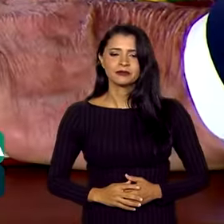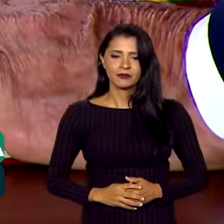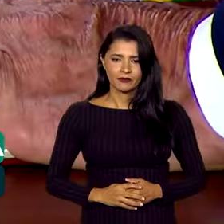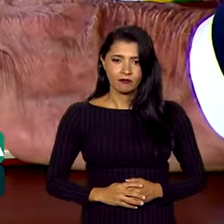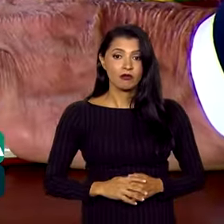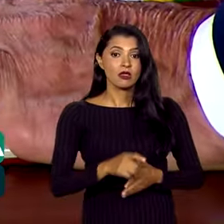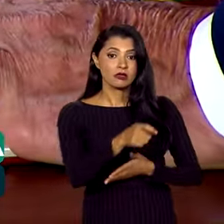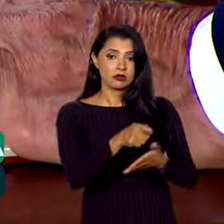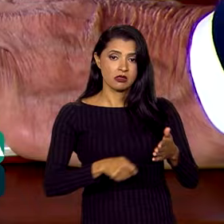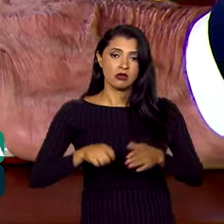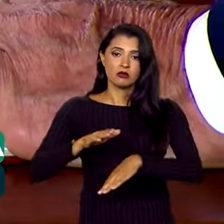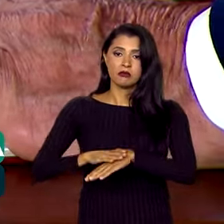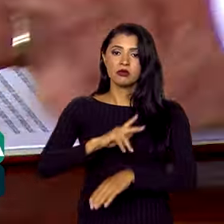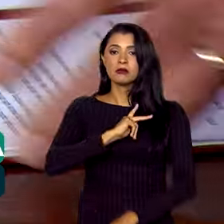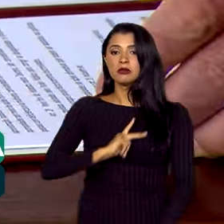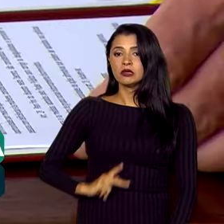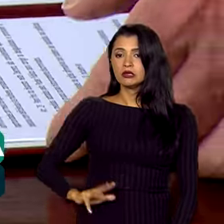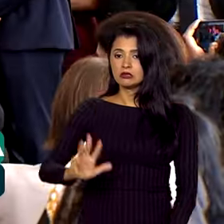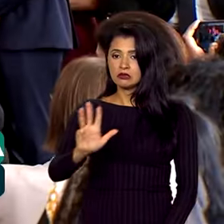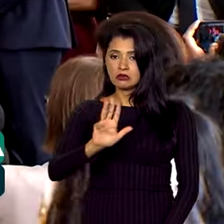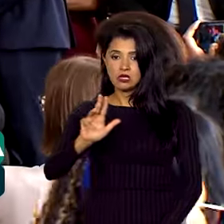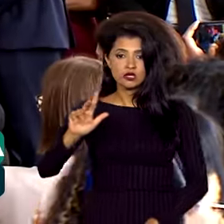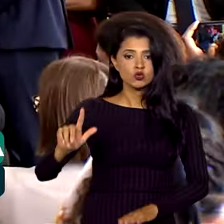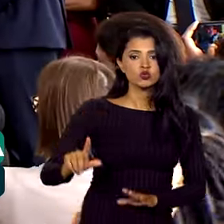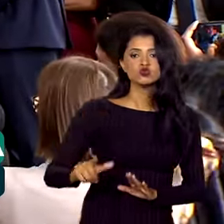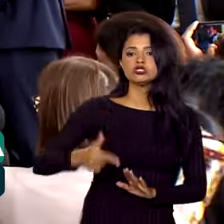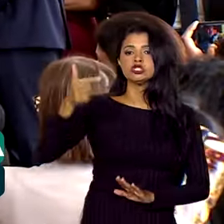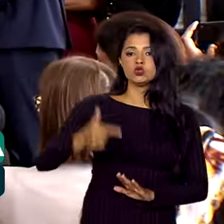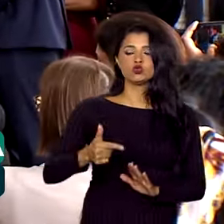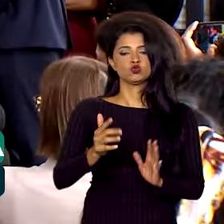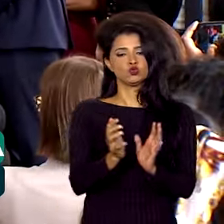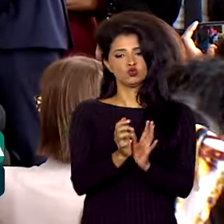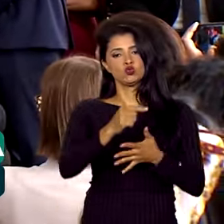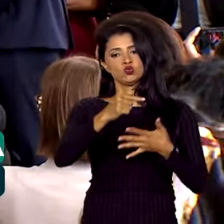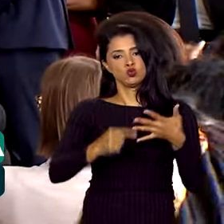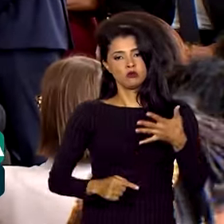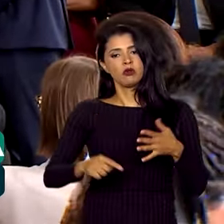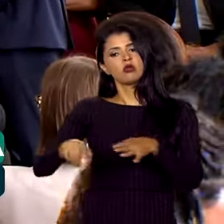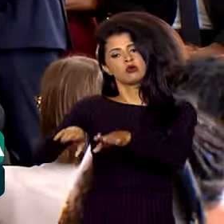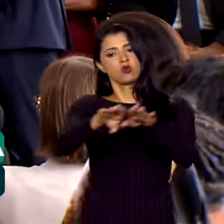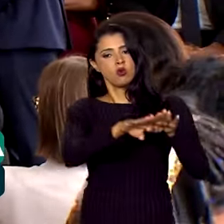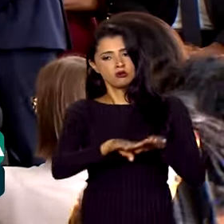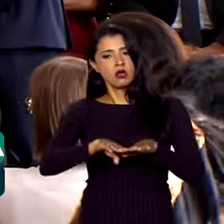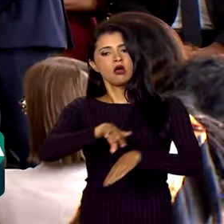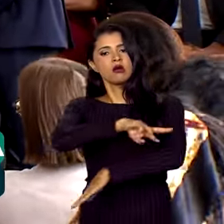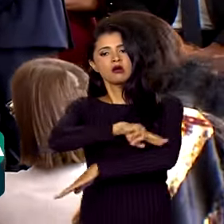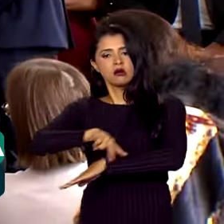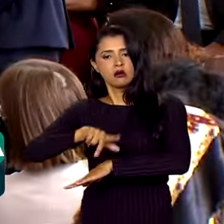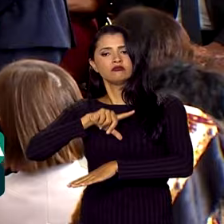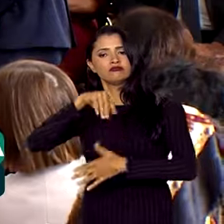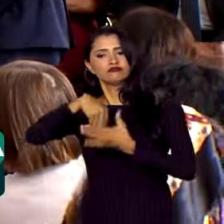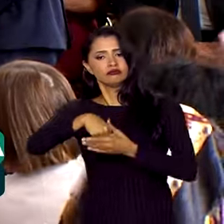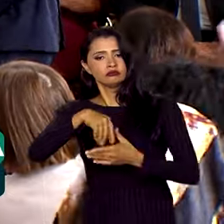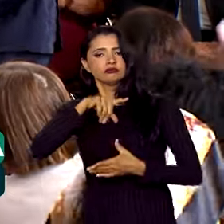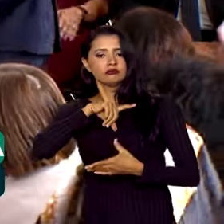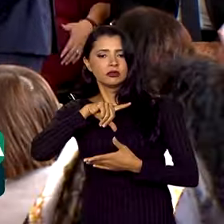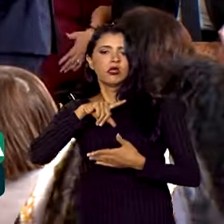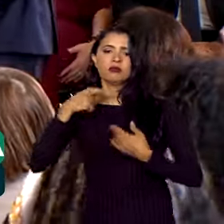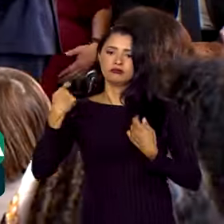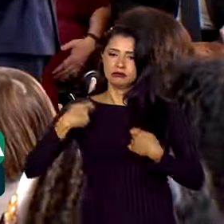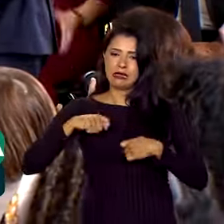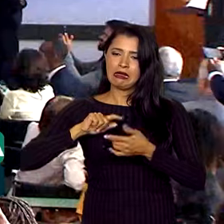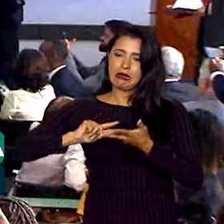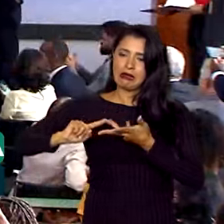Assinado pelo presidente Lula, o segundo pacote pela Igualdade Racial, reúne ações apresentadas pela ministra